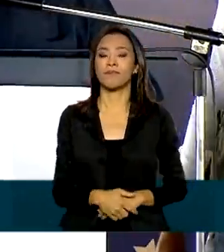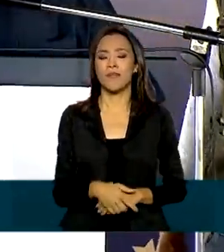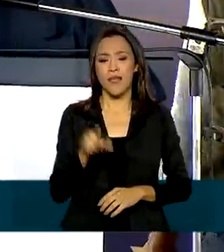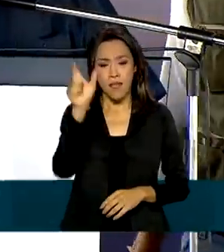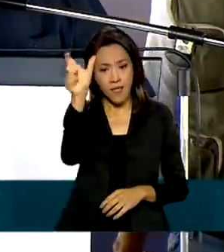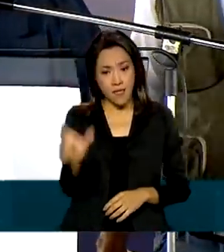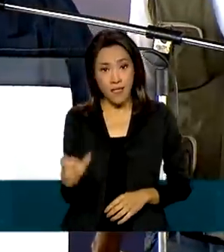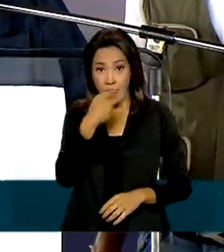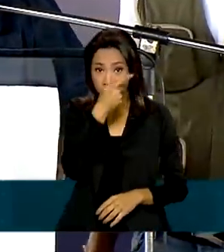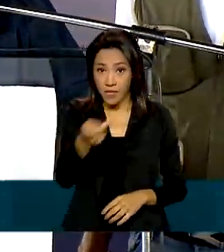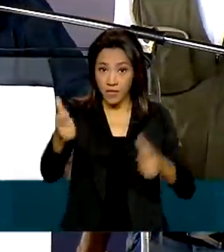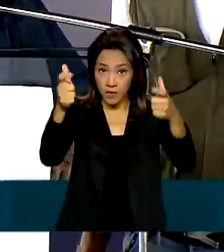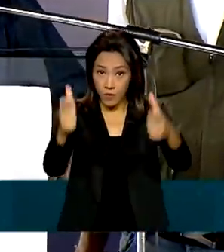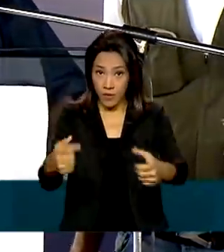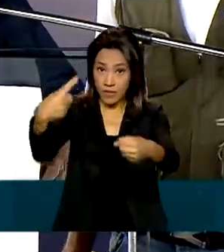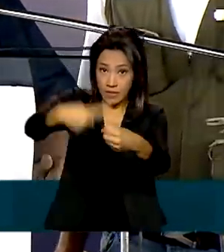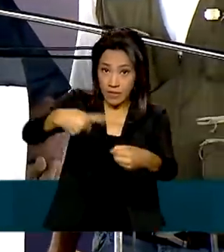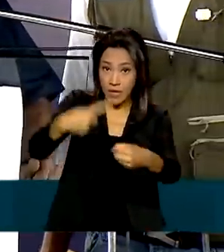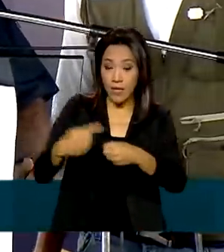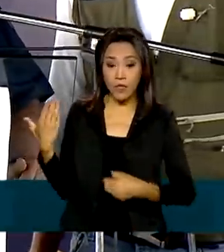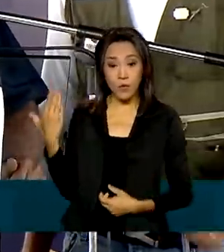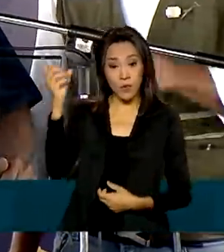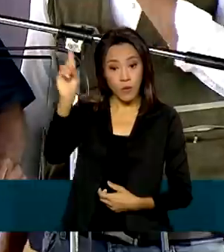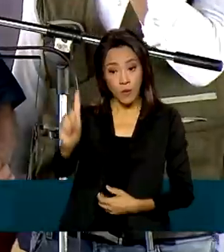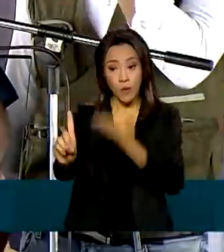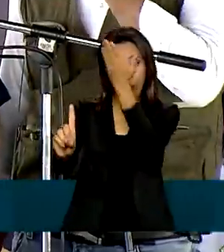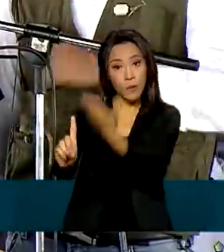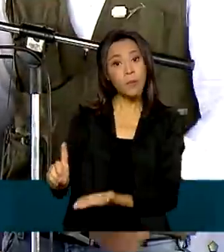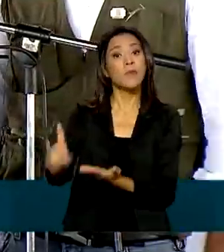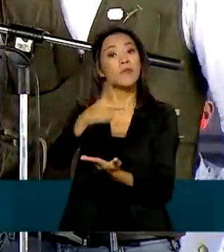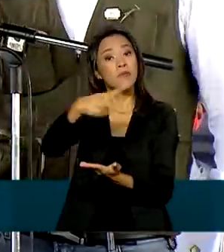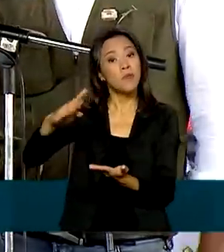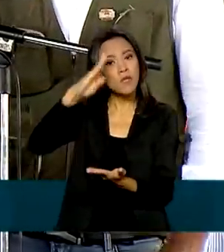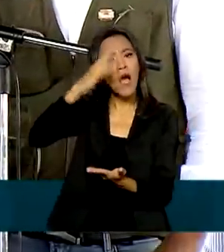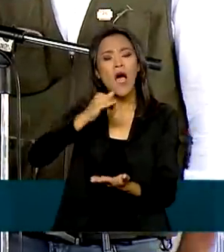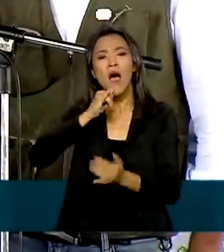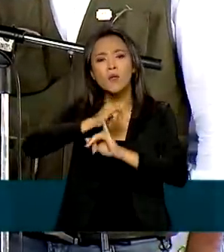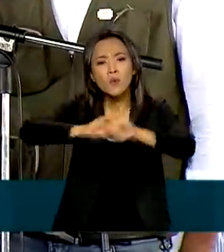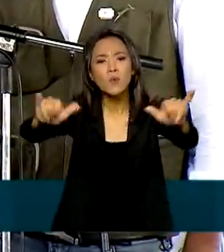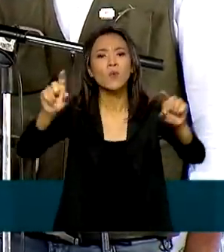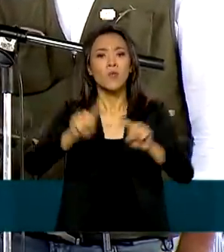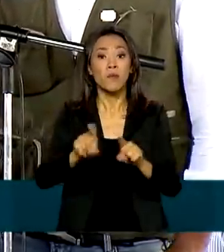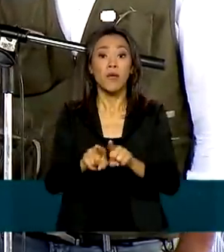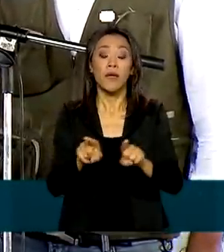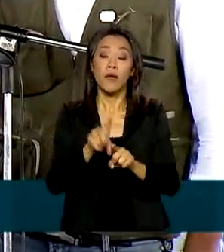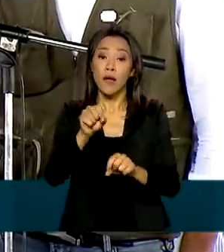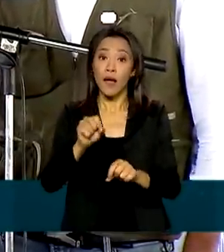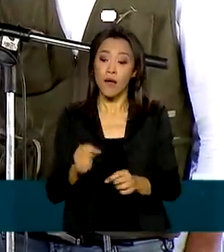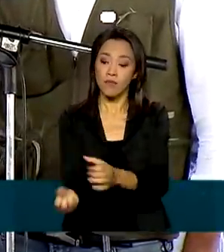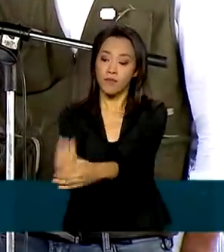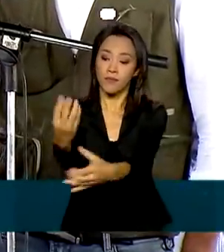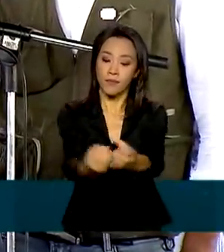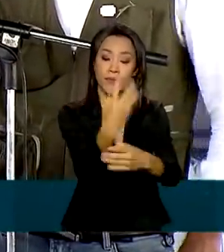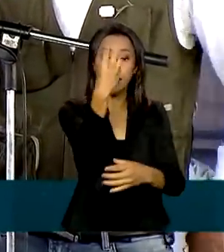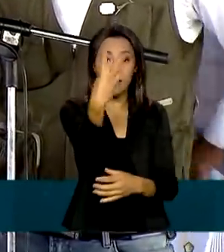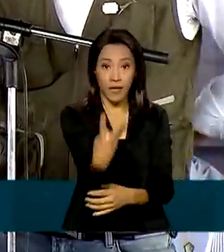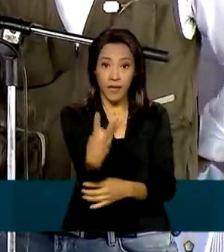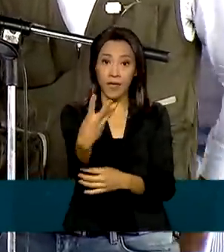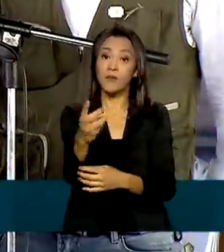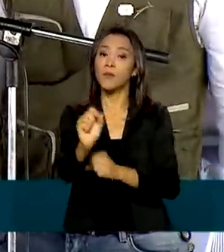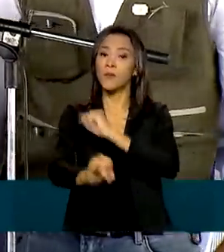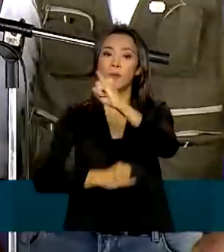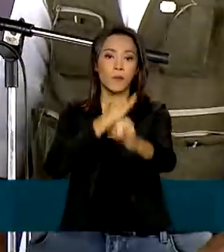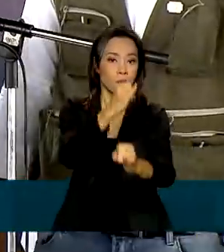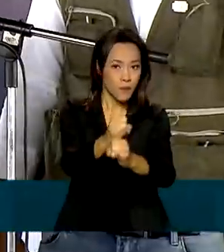visita a Pau dos Ferros, o presidente Jair Bolsonaro anunciou também a instalação de três pontos de acesso à internet pelo programa Wi-Fi